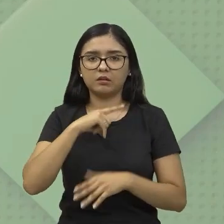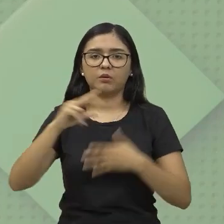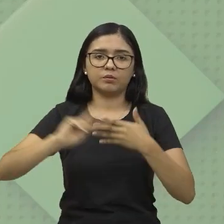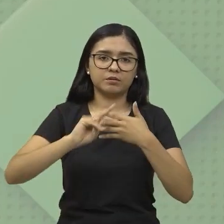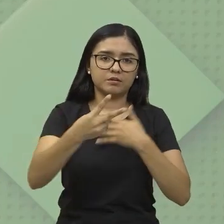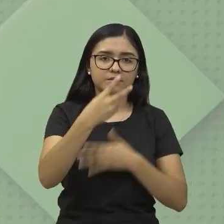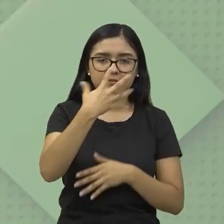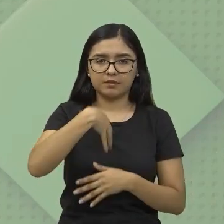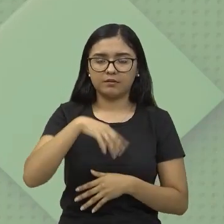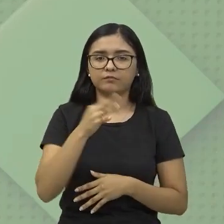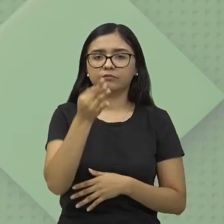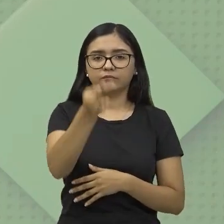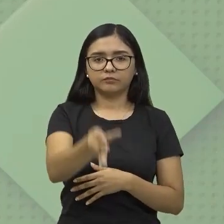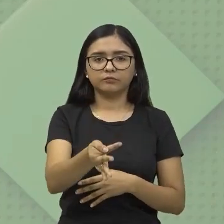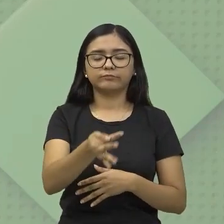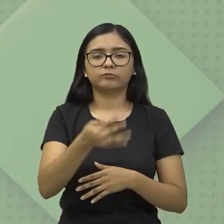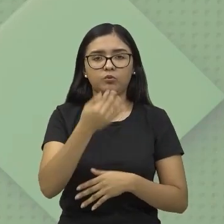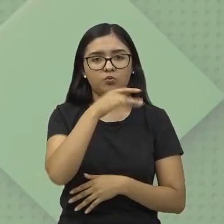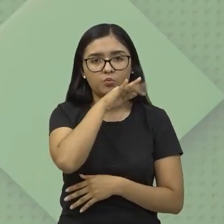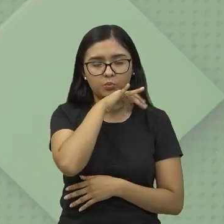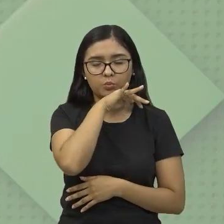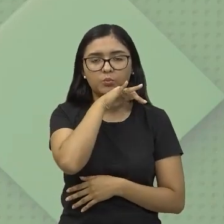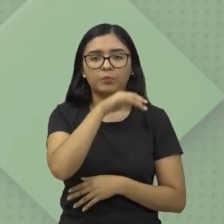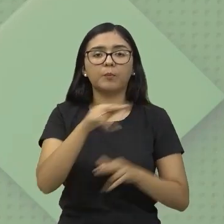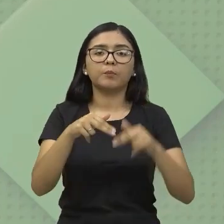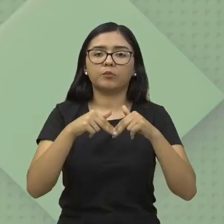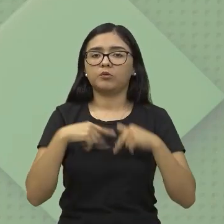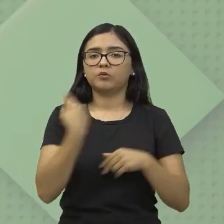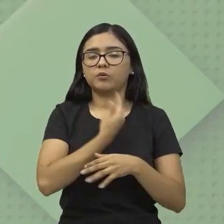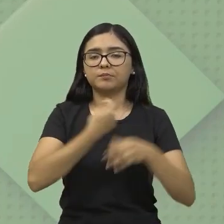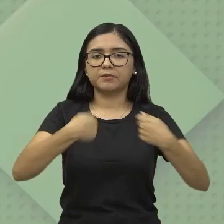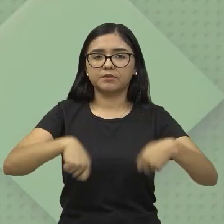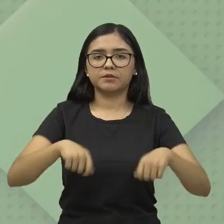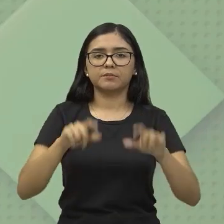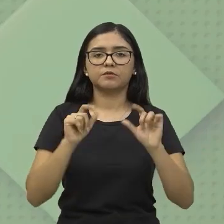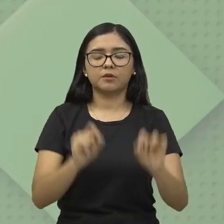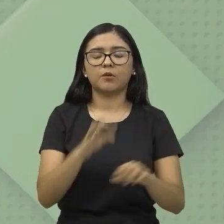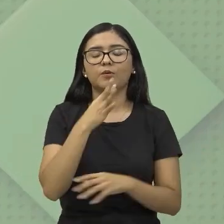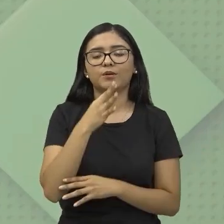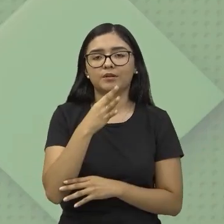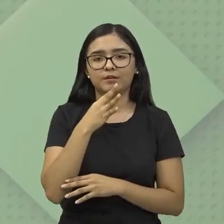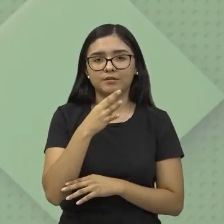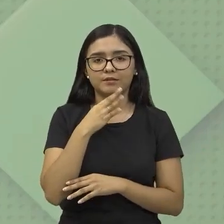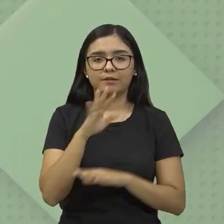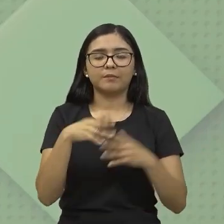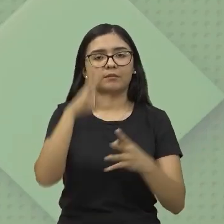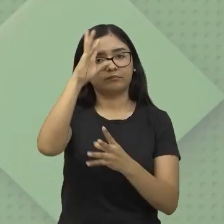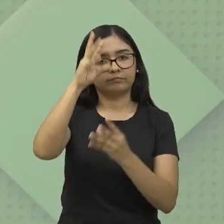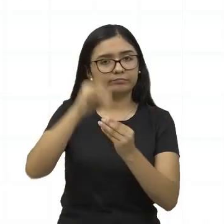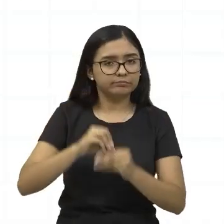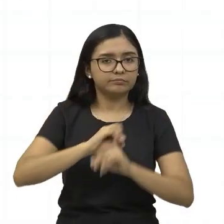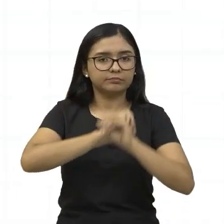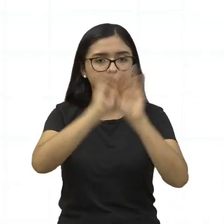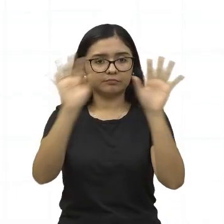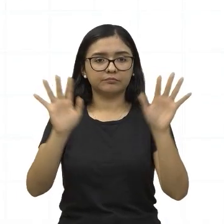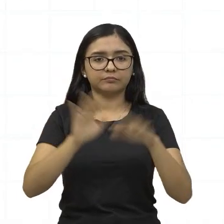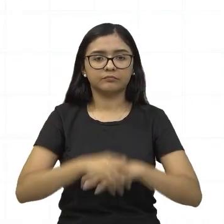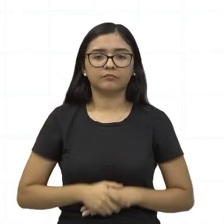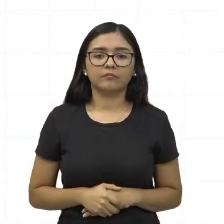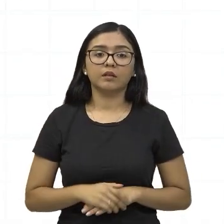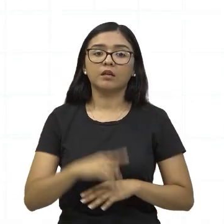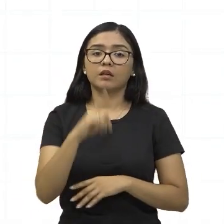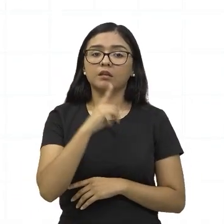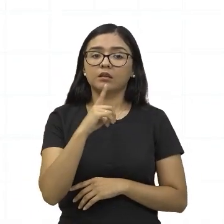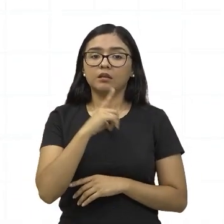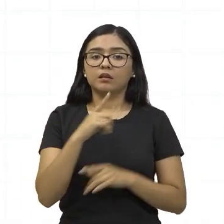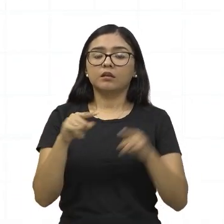que muitas vezes são negativos. Por isso a gente precisa, né, conhecer para poder entender. A gente tem ainda,